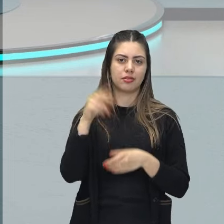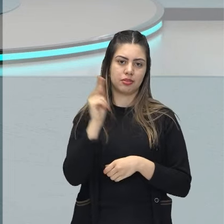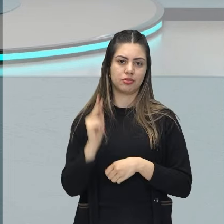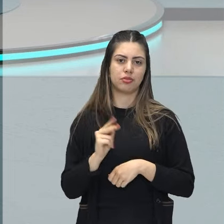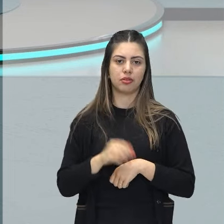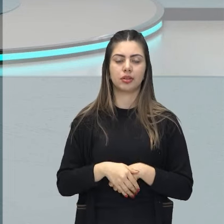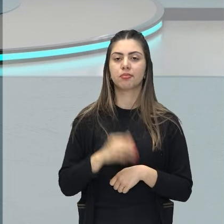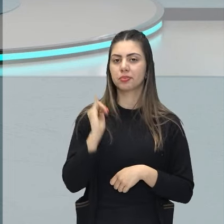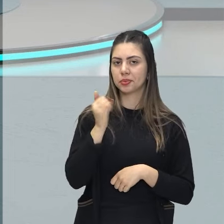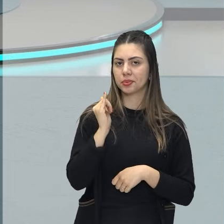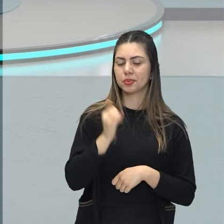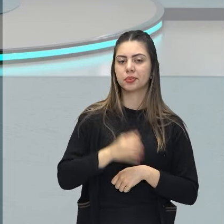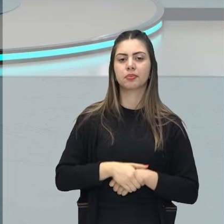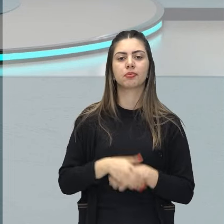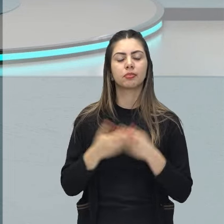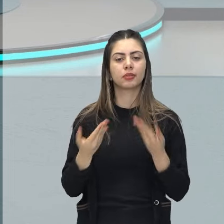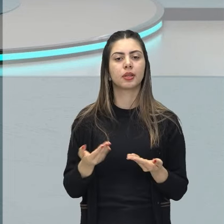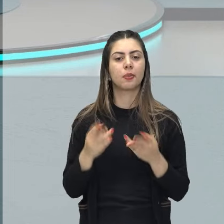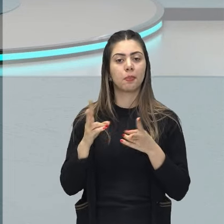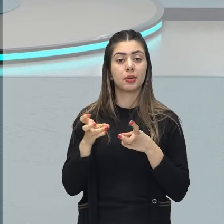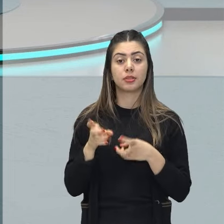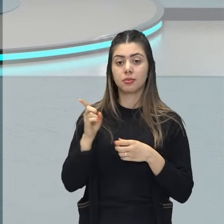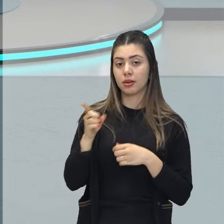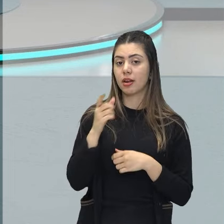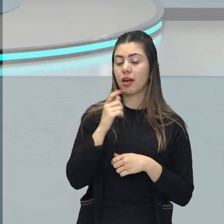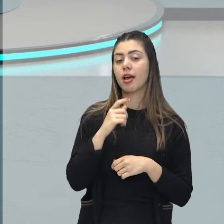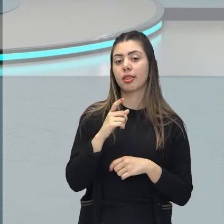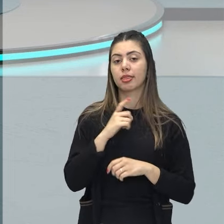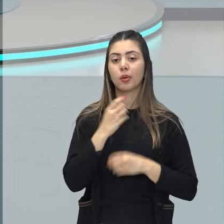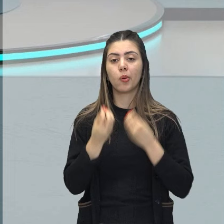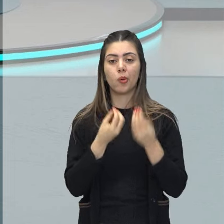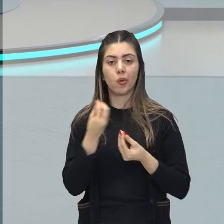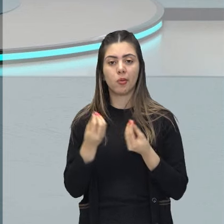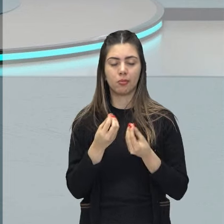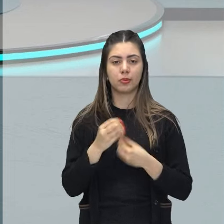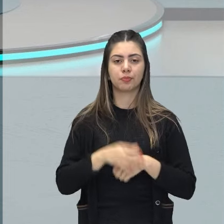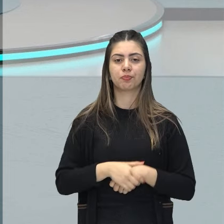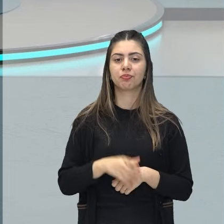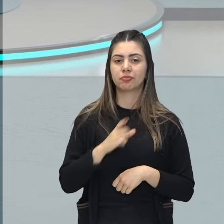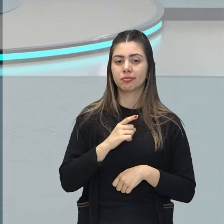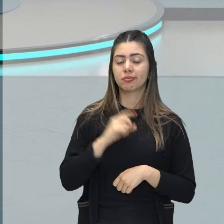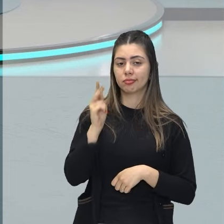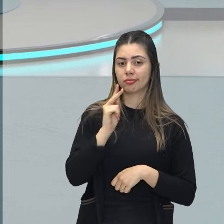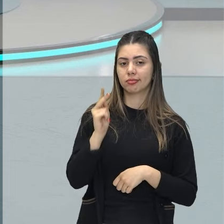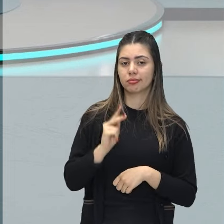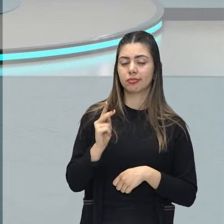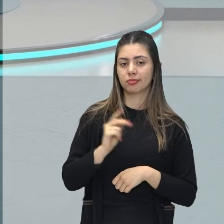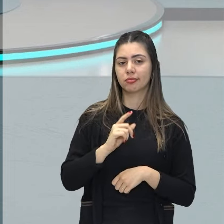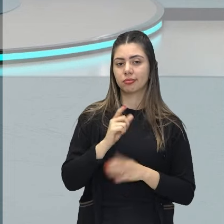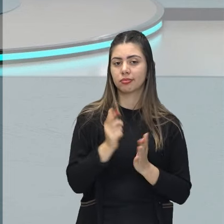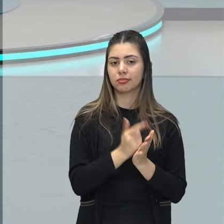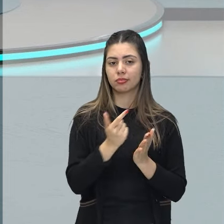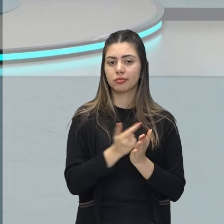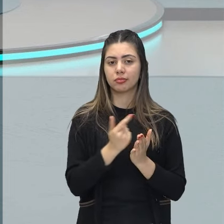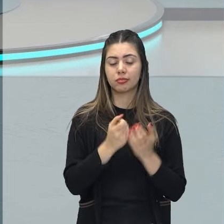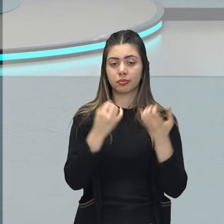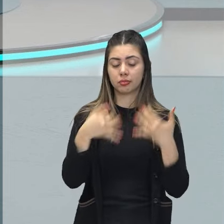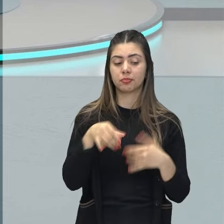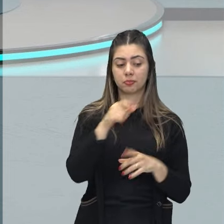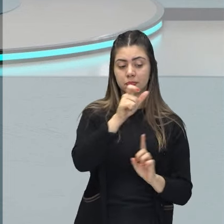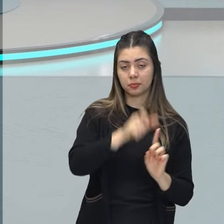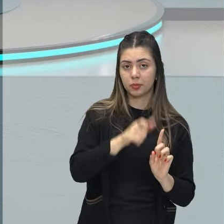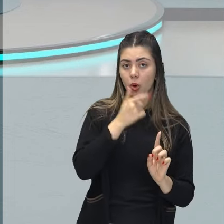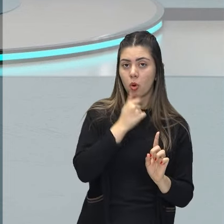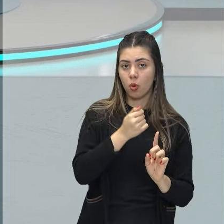E percebam que A Hora e a Vez de Augusto Matraga vai contar para a gente a história de um homem,